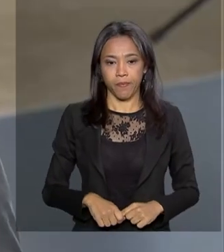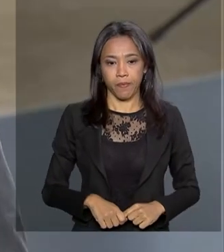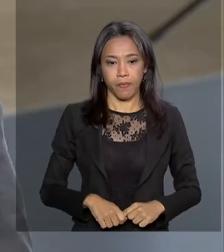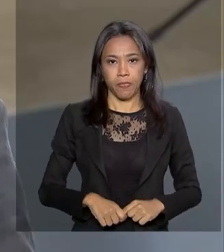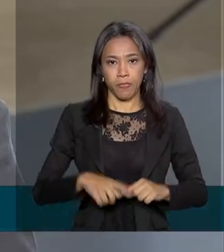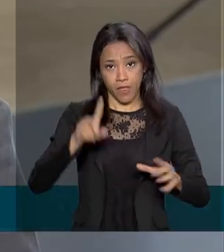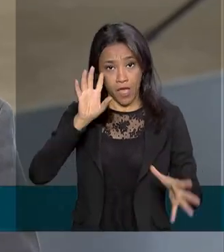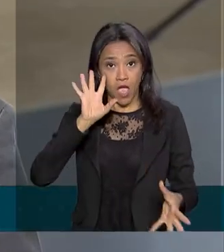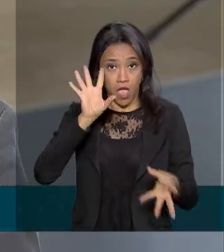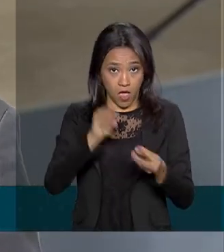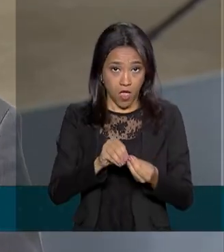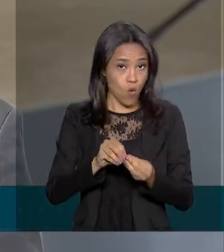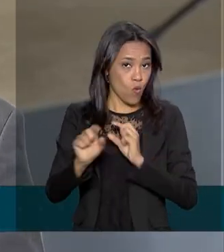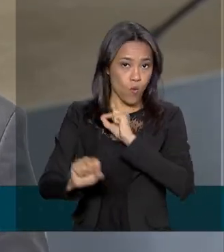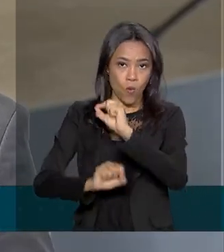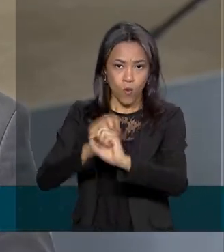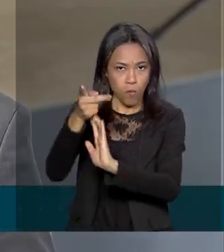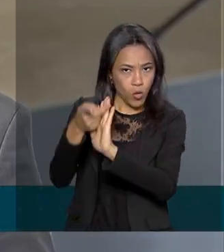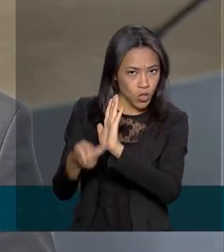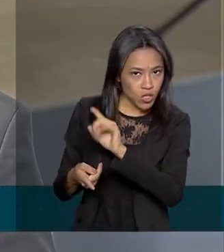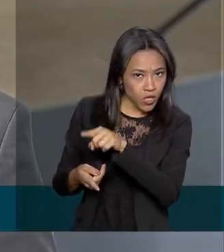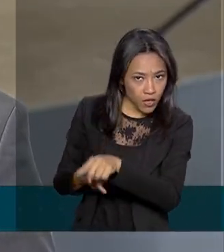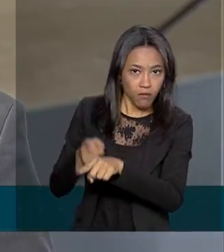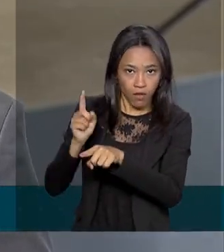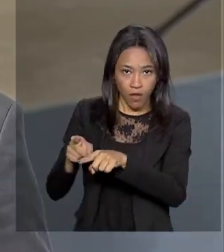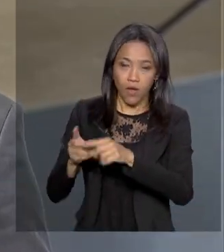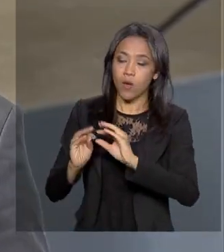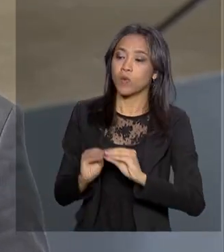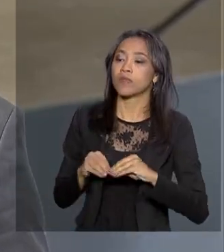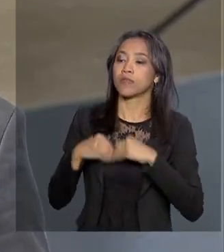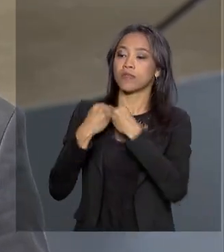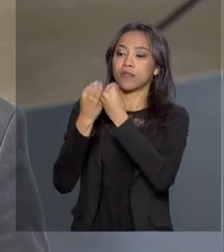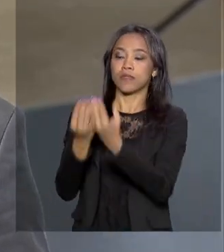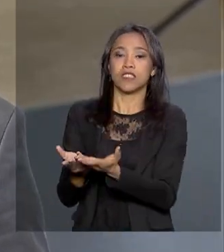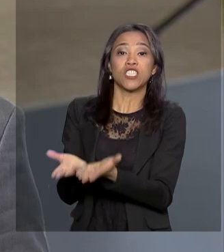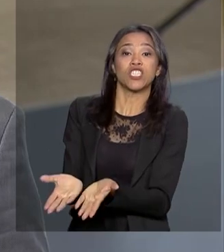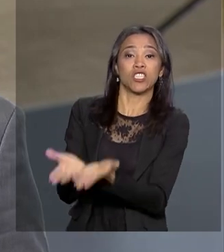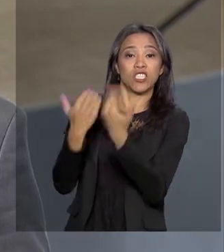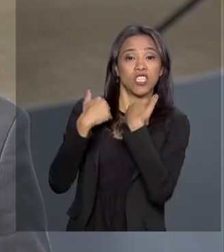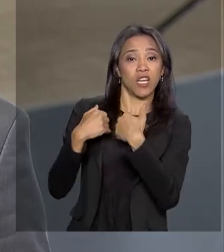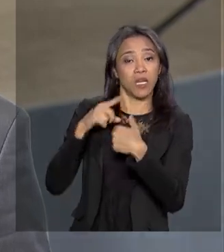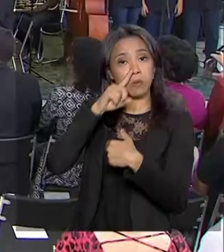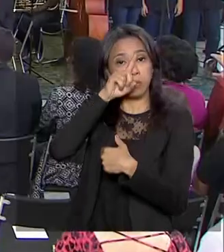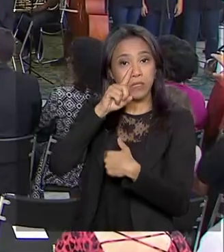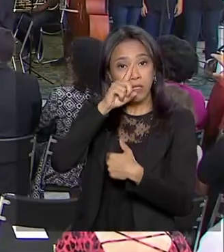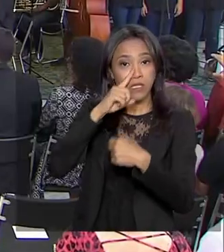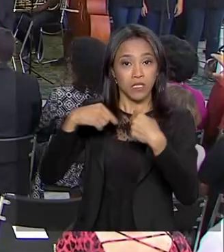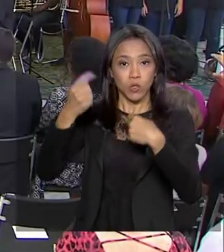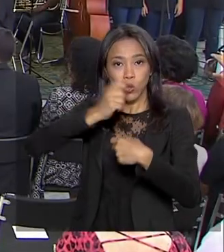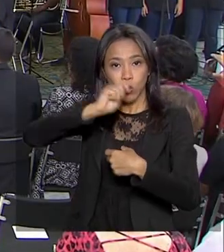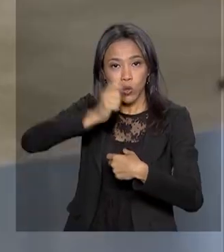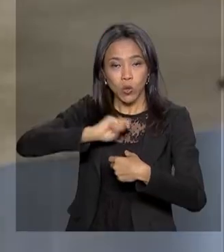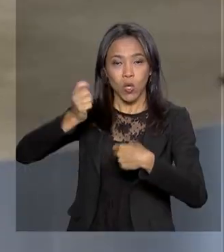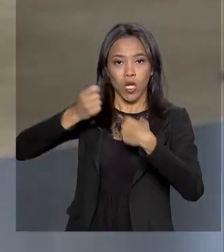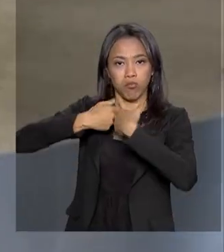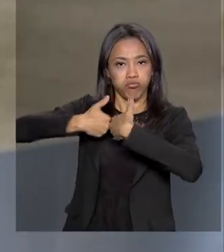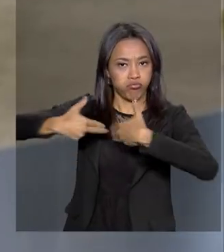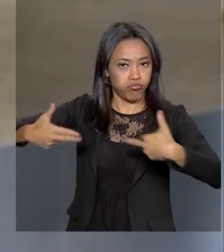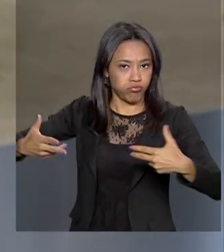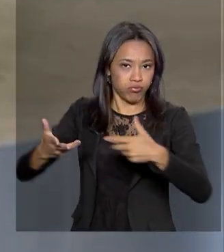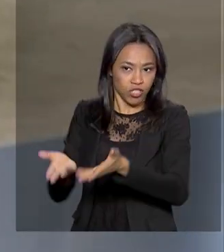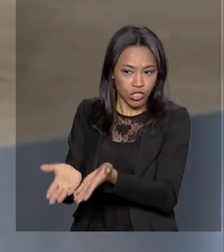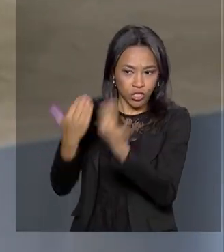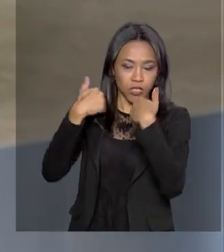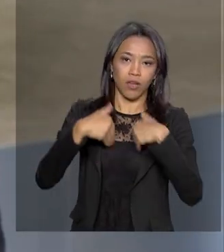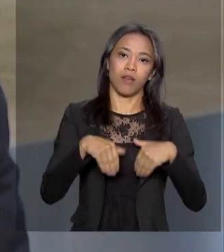Resumindo, esse projeto é um resgate social, é retirada das crianças do mundo das drogas e do crime organizado. O presidente